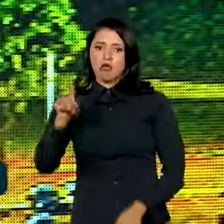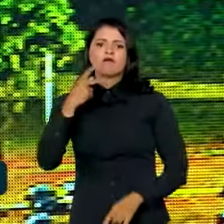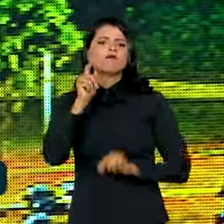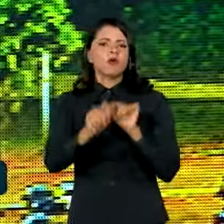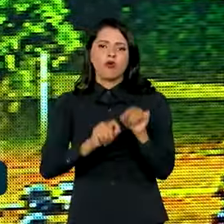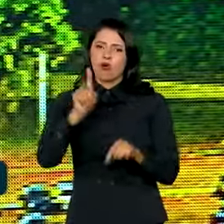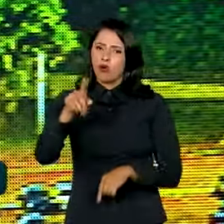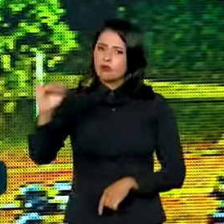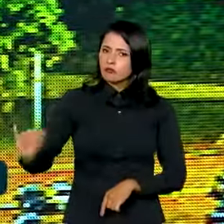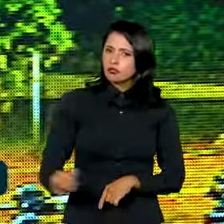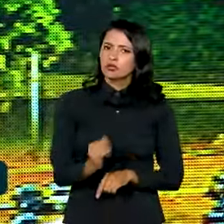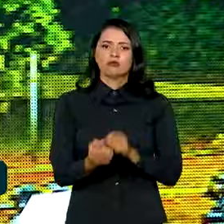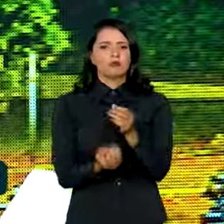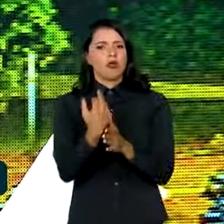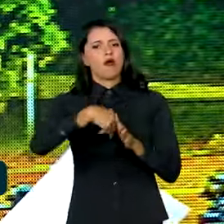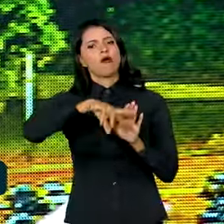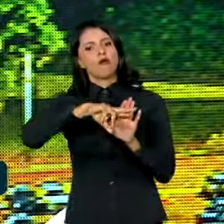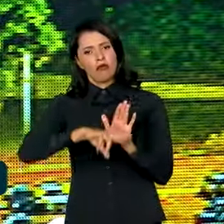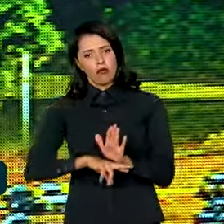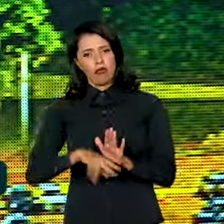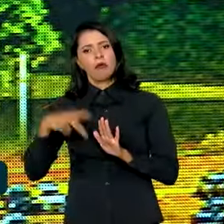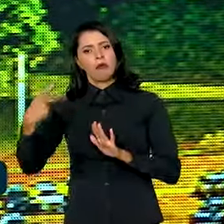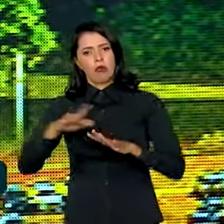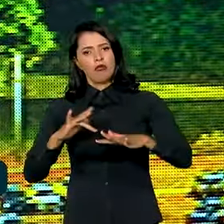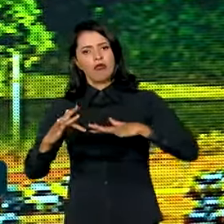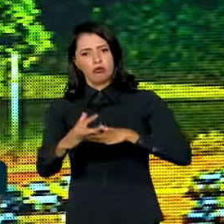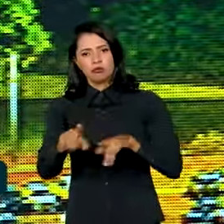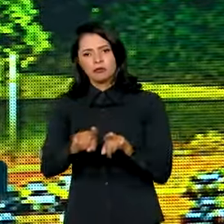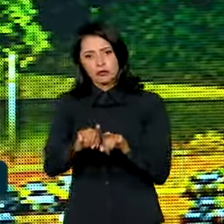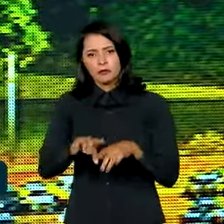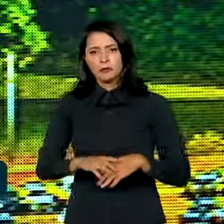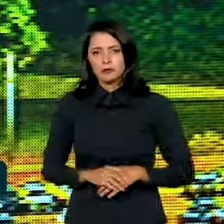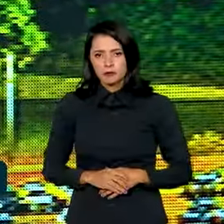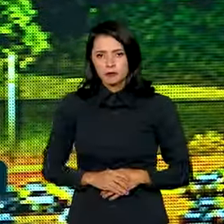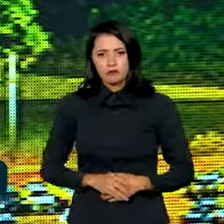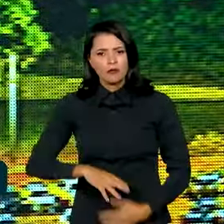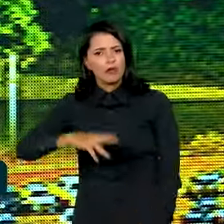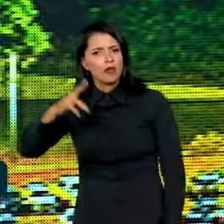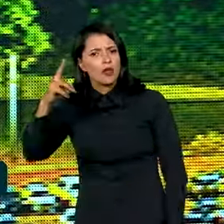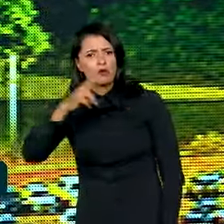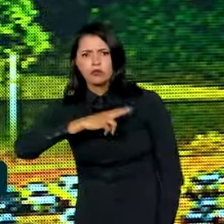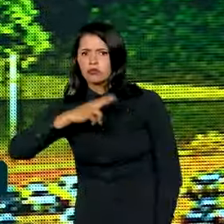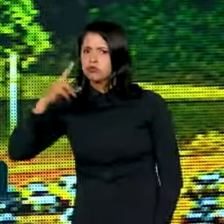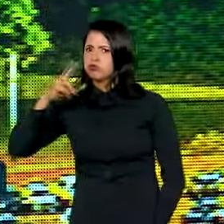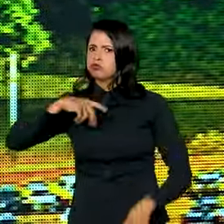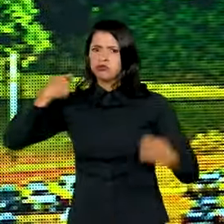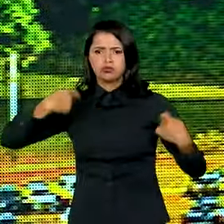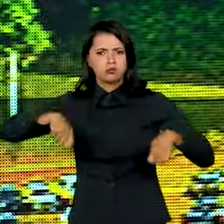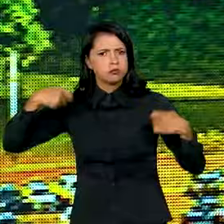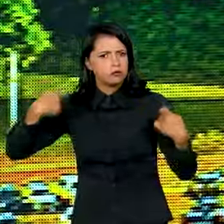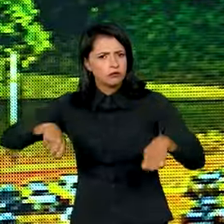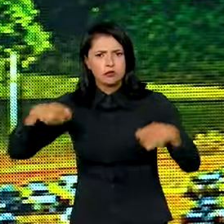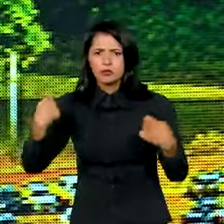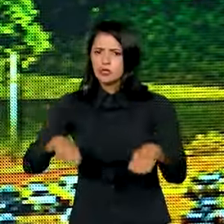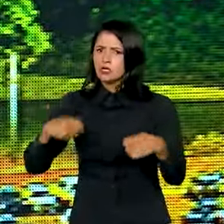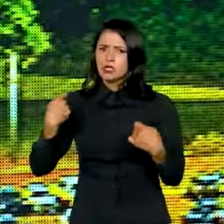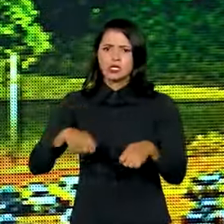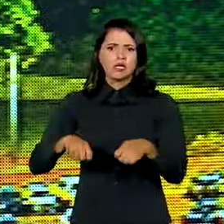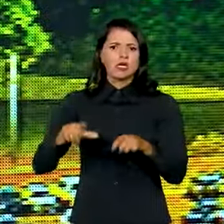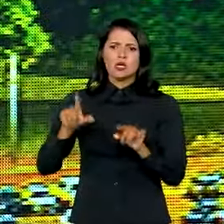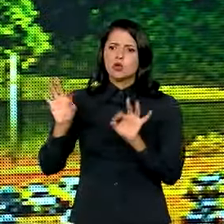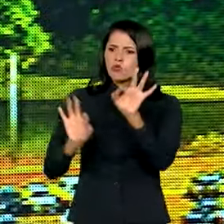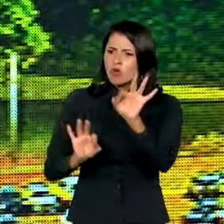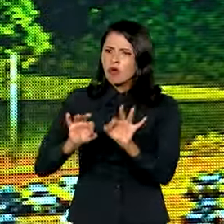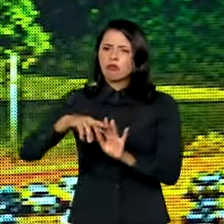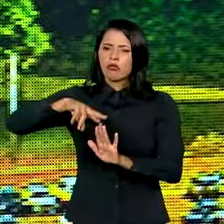a regulamentação das redes sociais. A urgente necessidade de neutralização